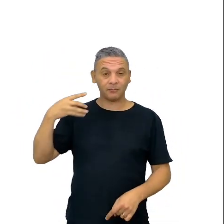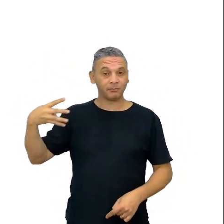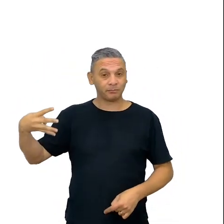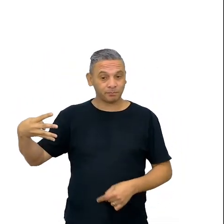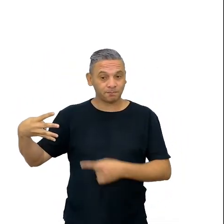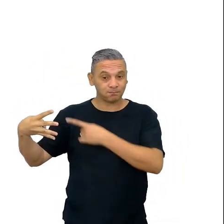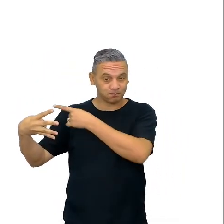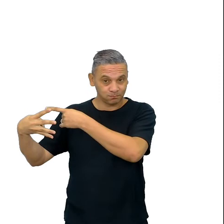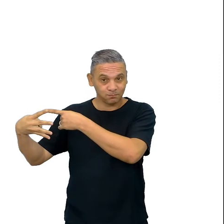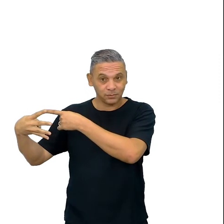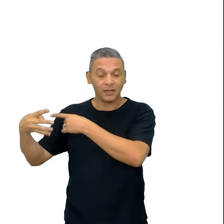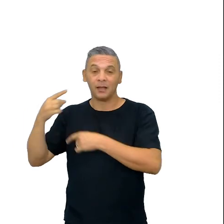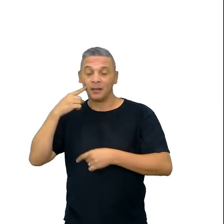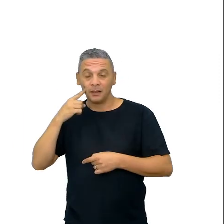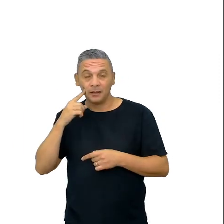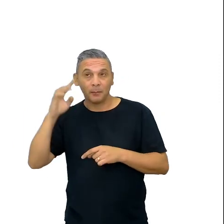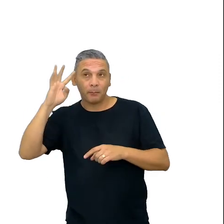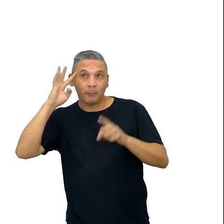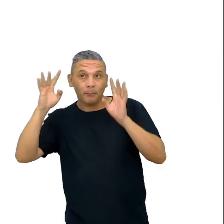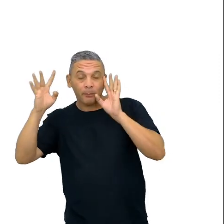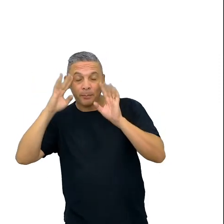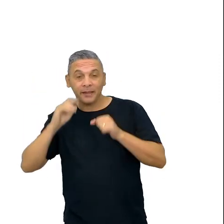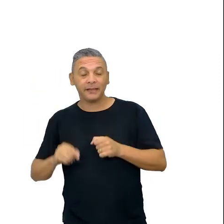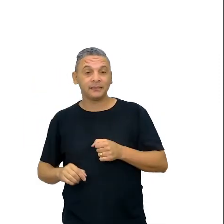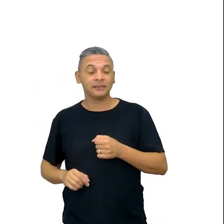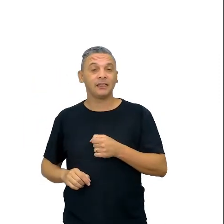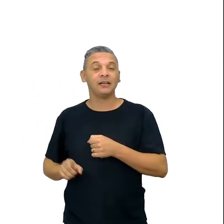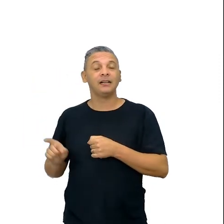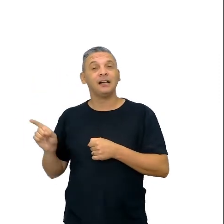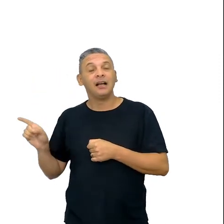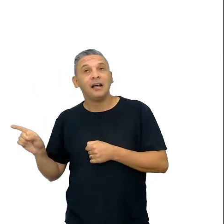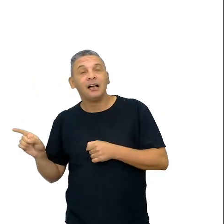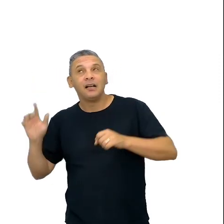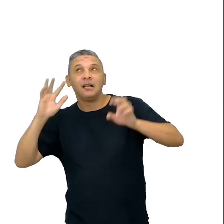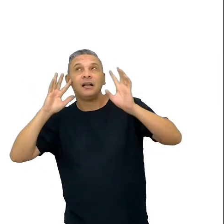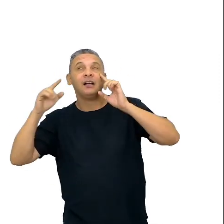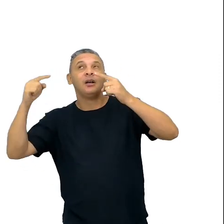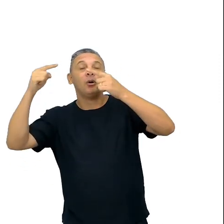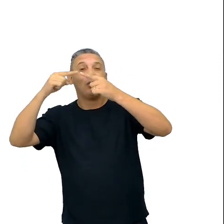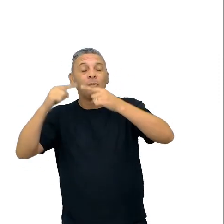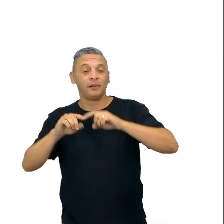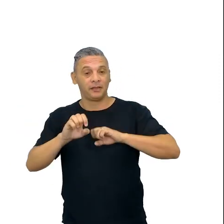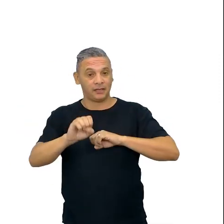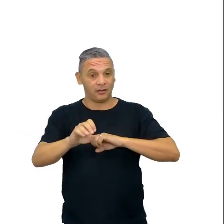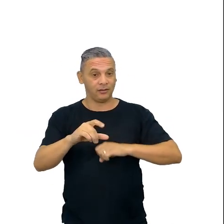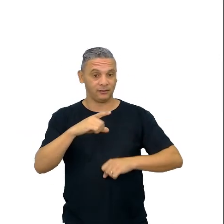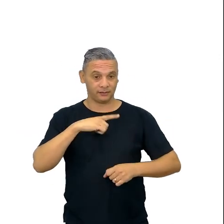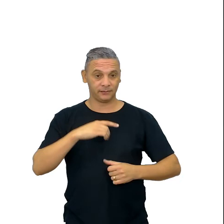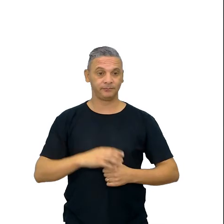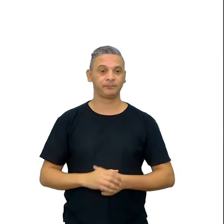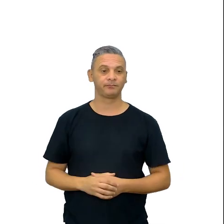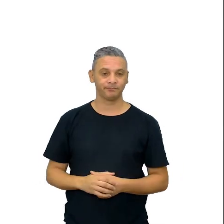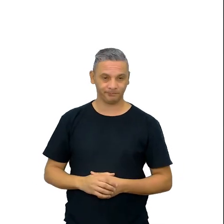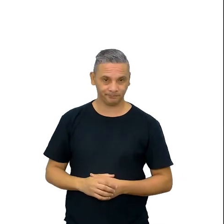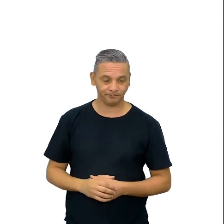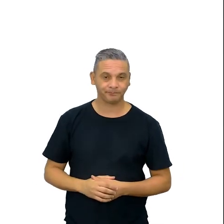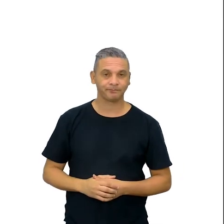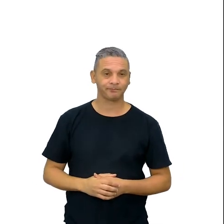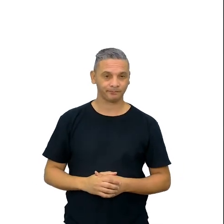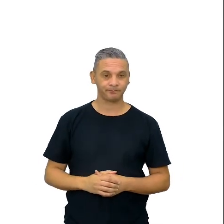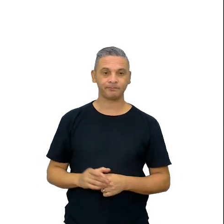aula de vocês também esteja ali dentro dessas reflexões que vocês fizeram, tá. Bom,